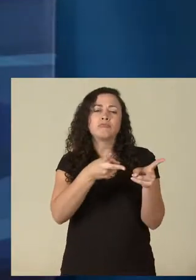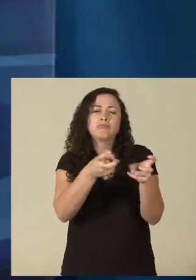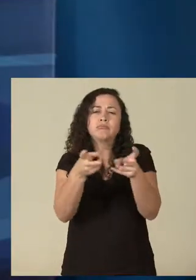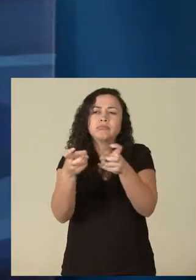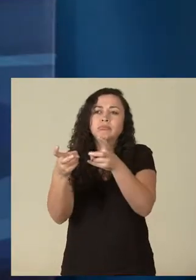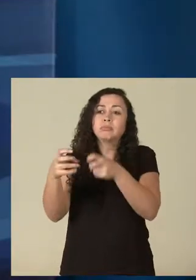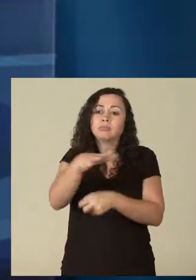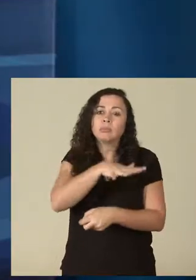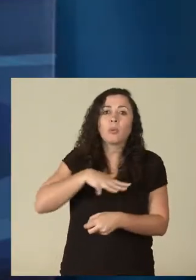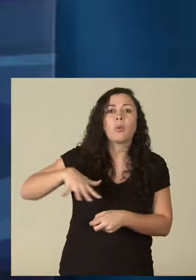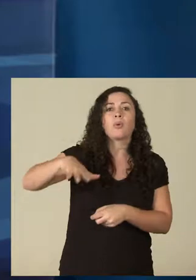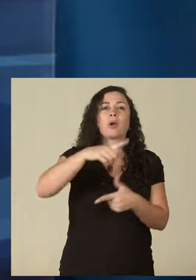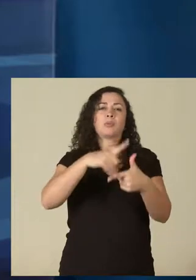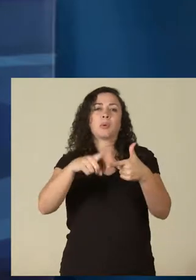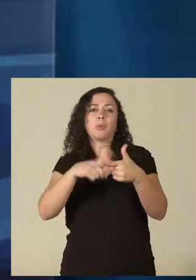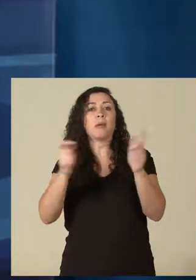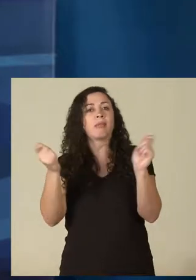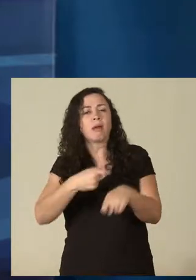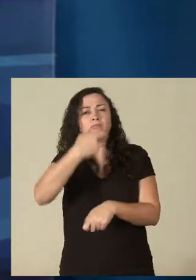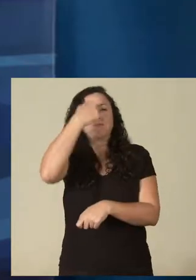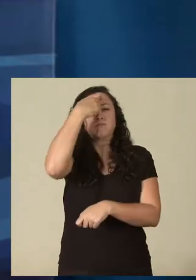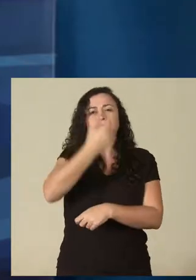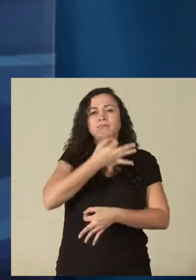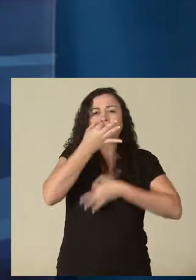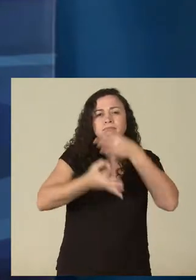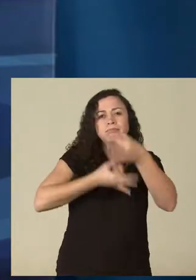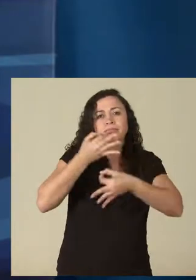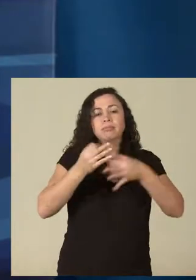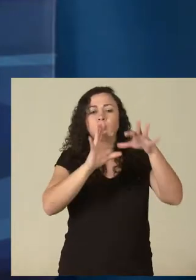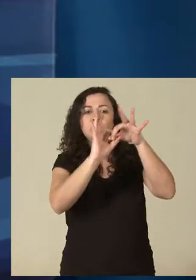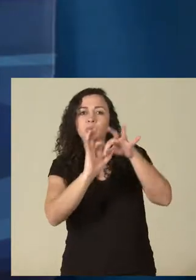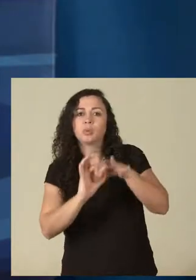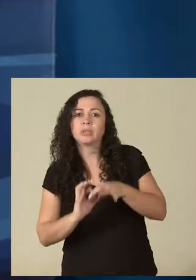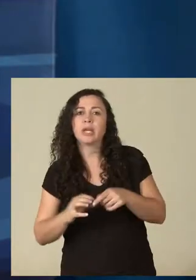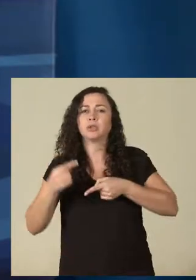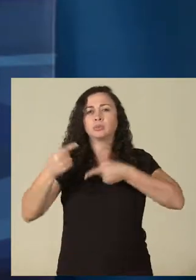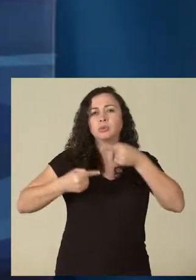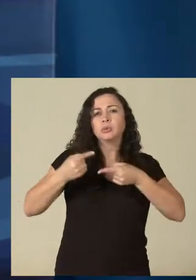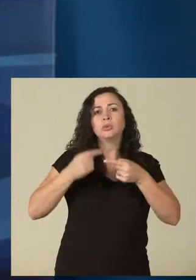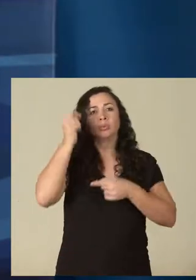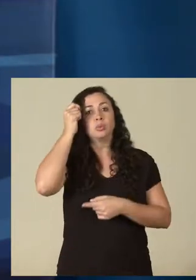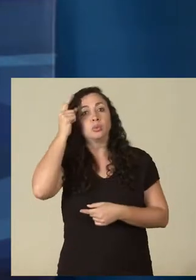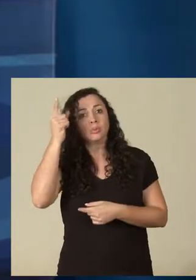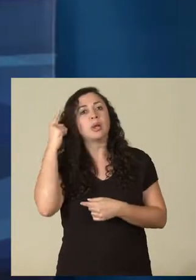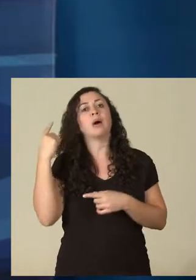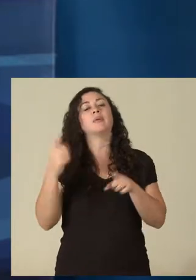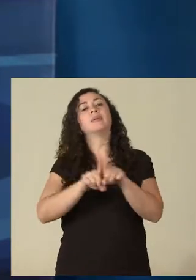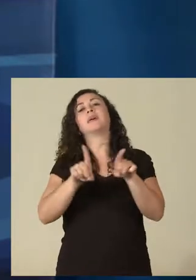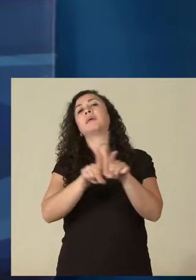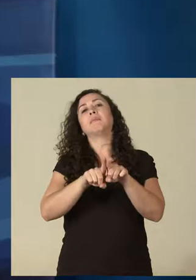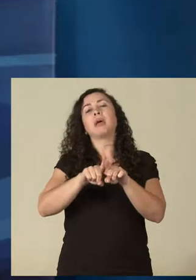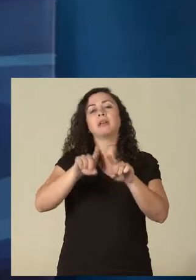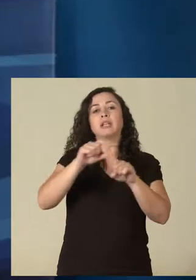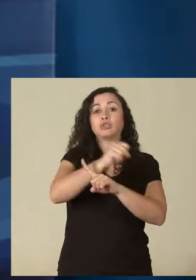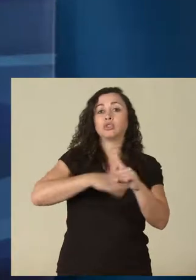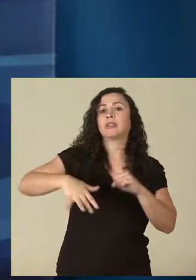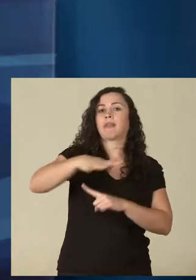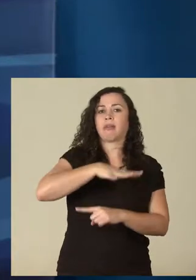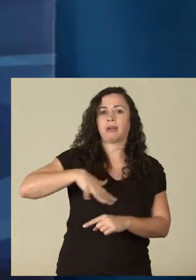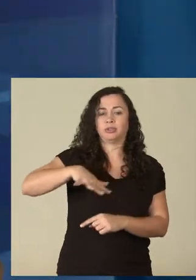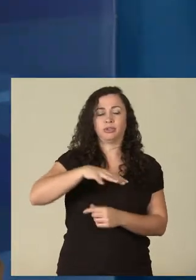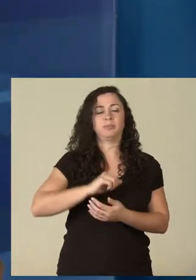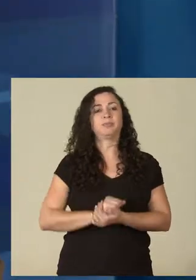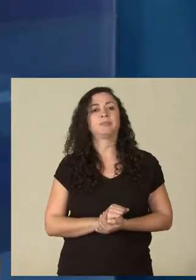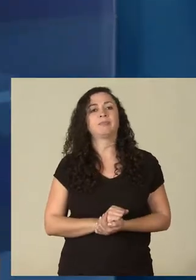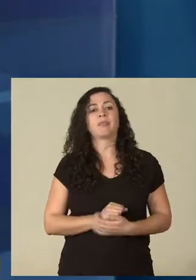ampla dos problemas, com uma capacidade crítica de analisar o contexto político, cultural ou até sociológico dos